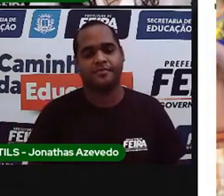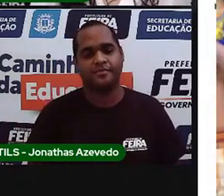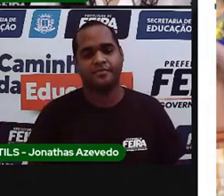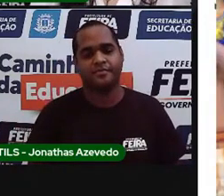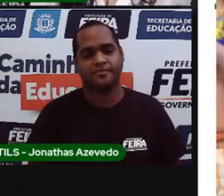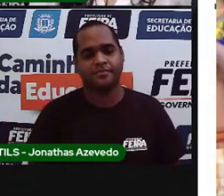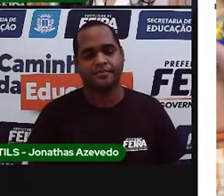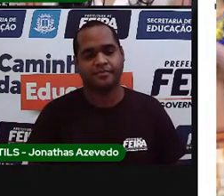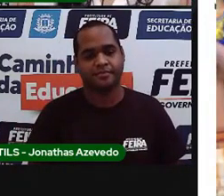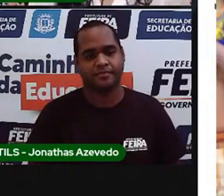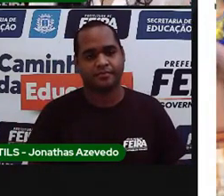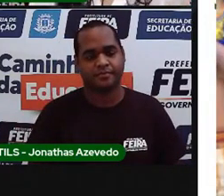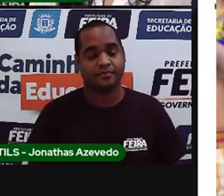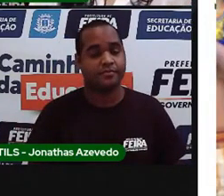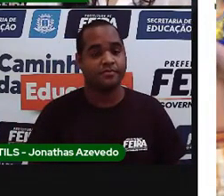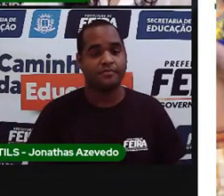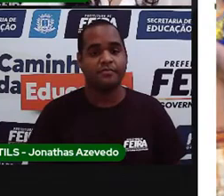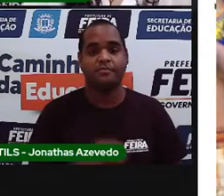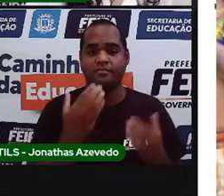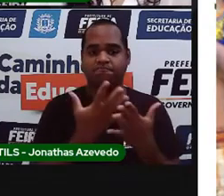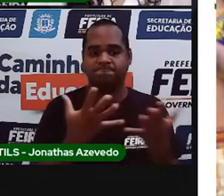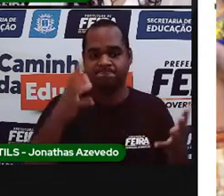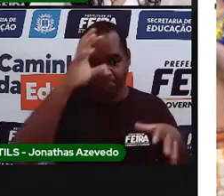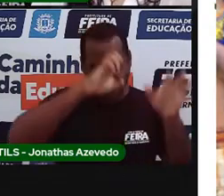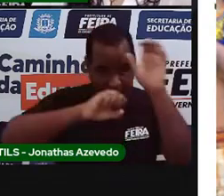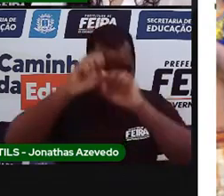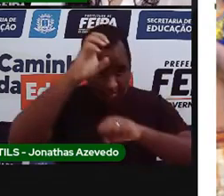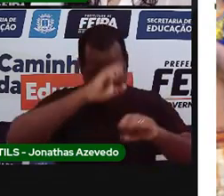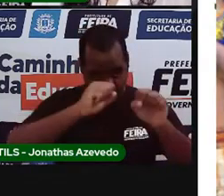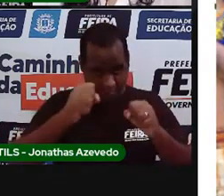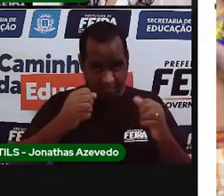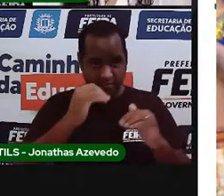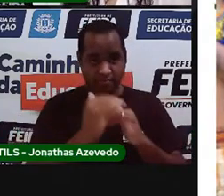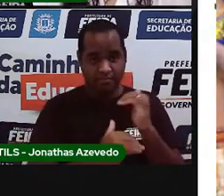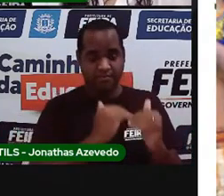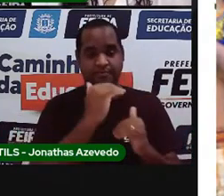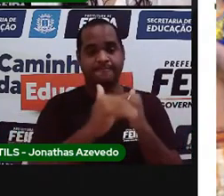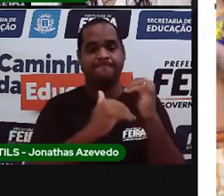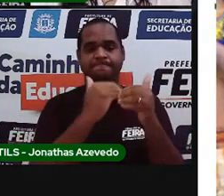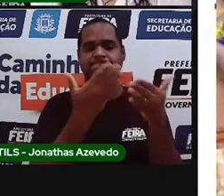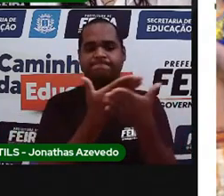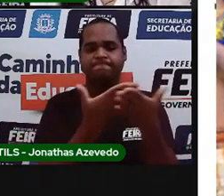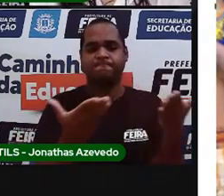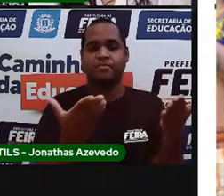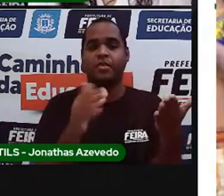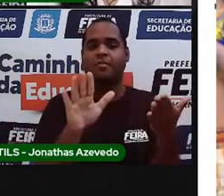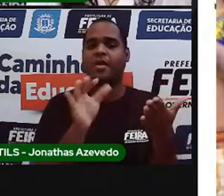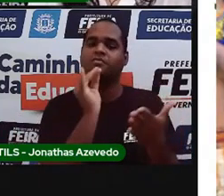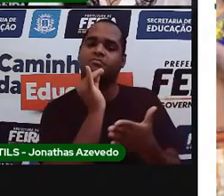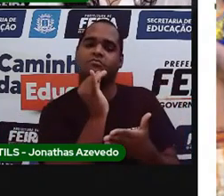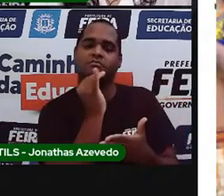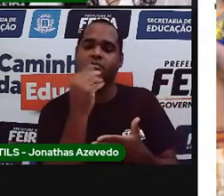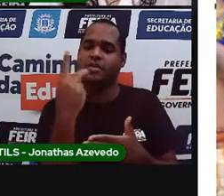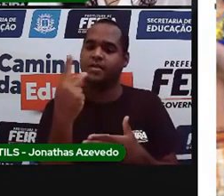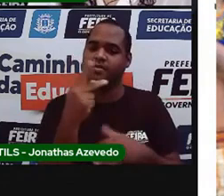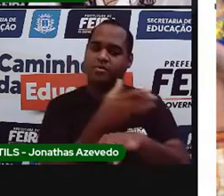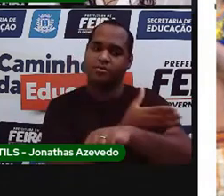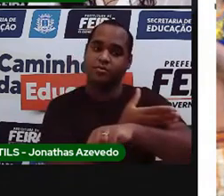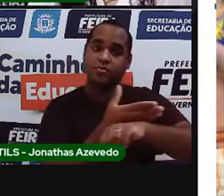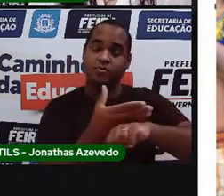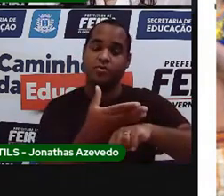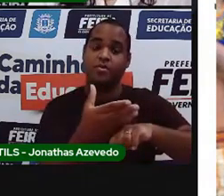Está vendo? A pró disse que eles evoluíram. Mas eles mantêm essas tradições.